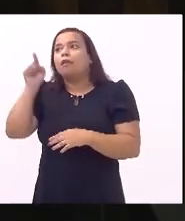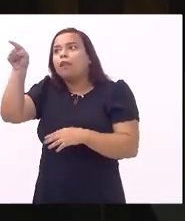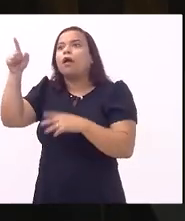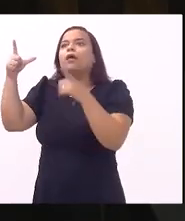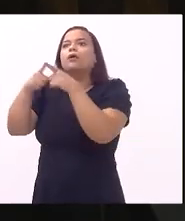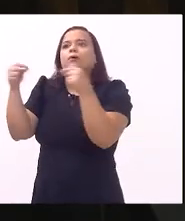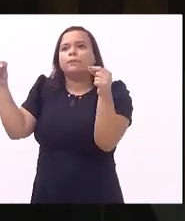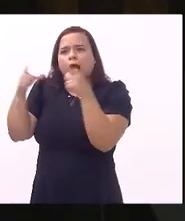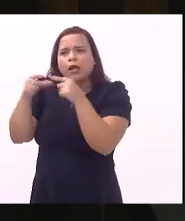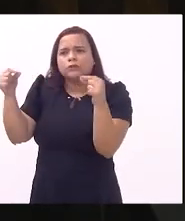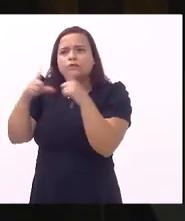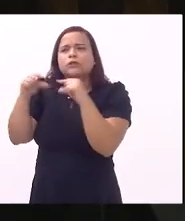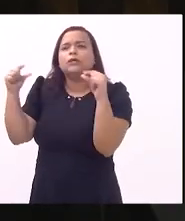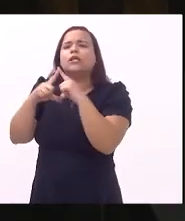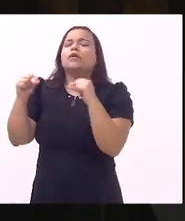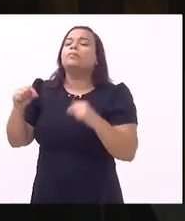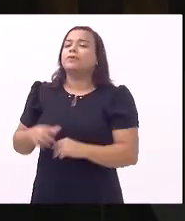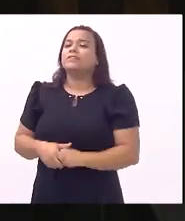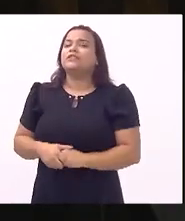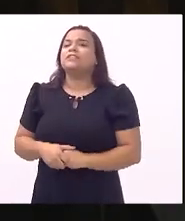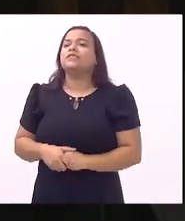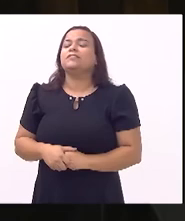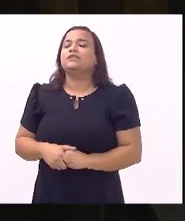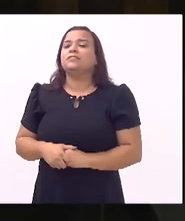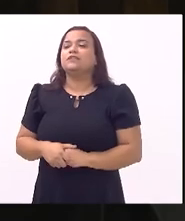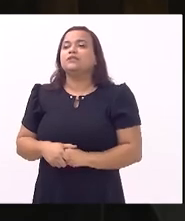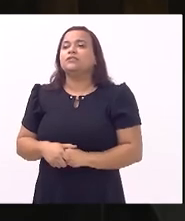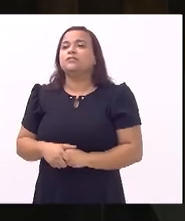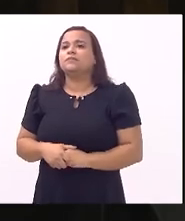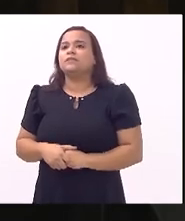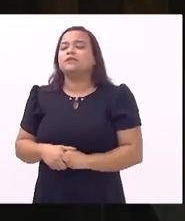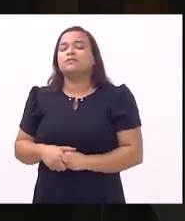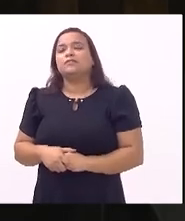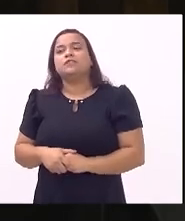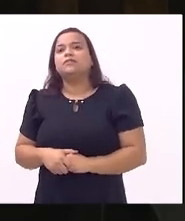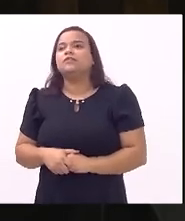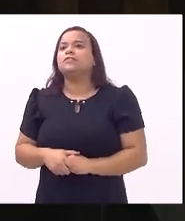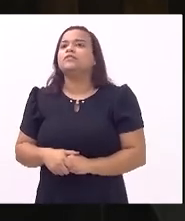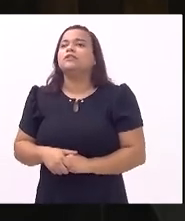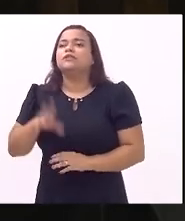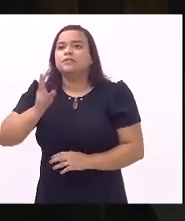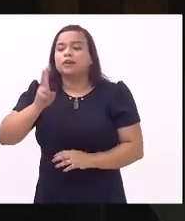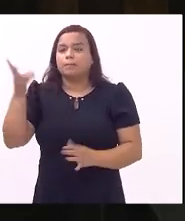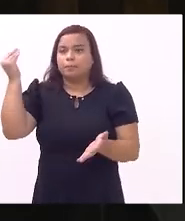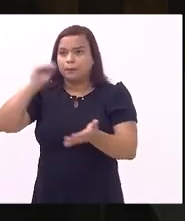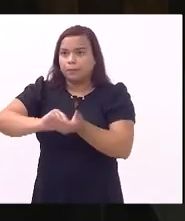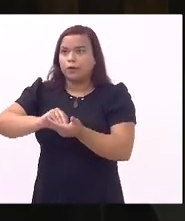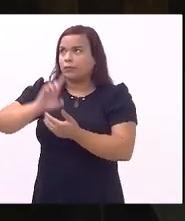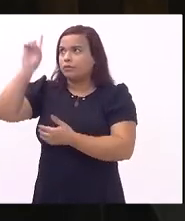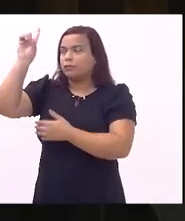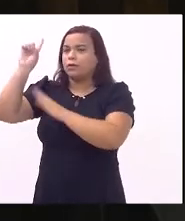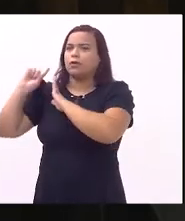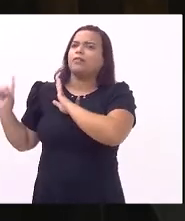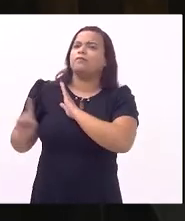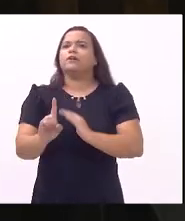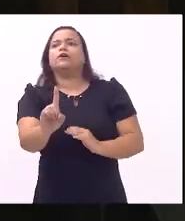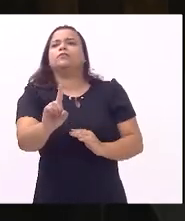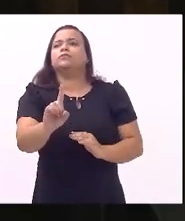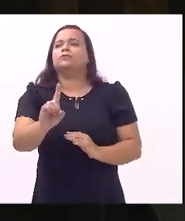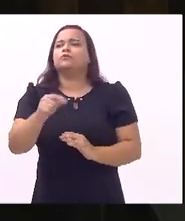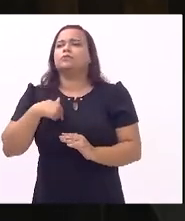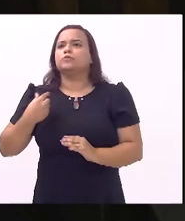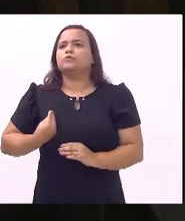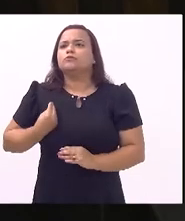que vossa excelência vai alcançar seus objetivos sempre colocando Deus à frente estarei também né